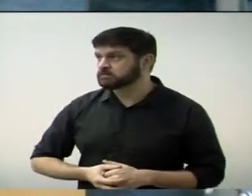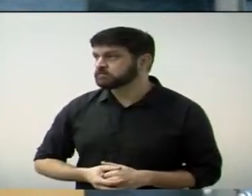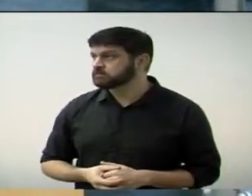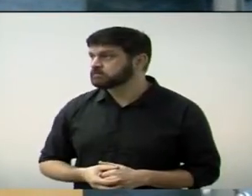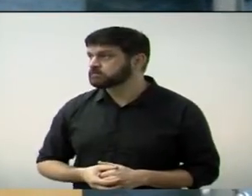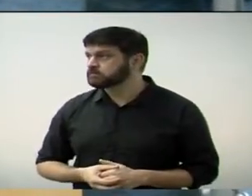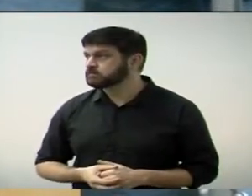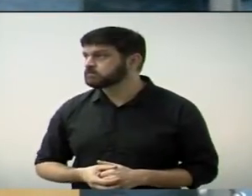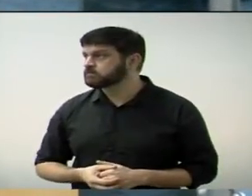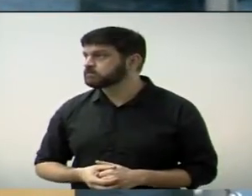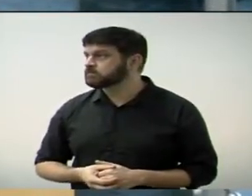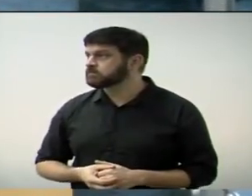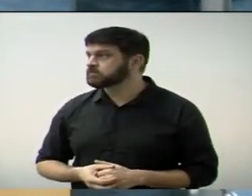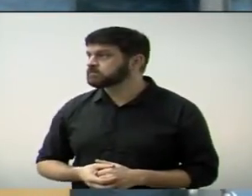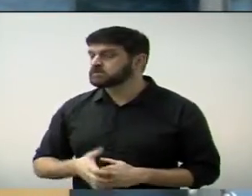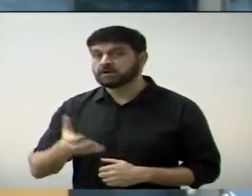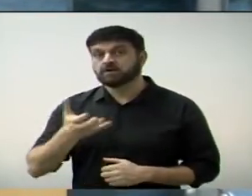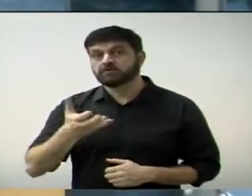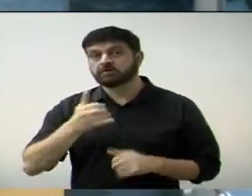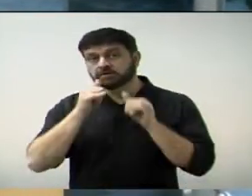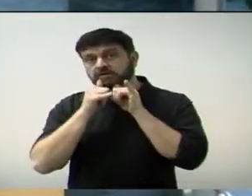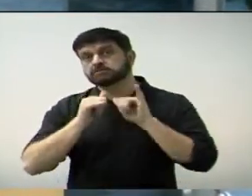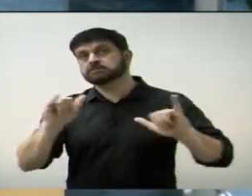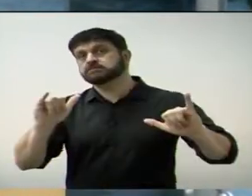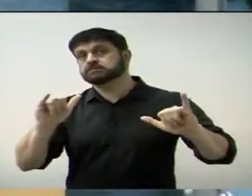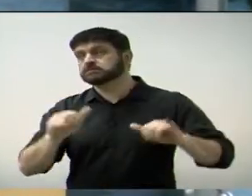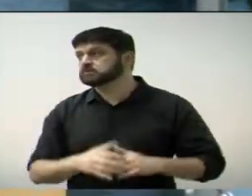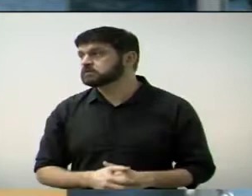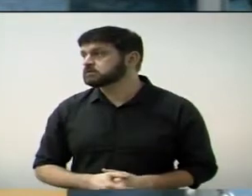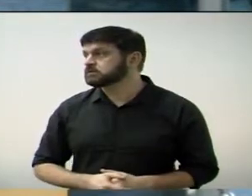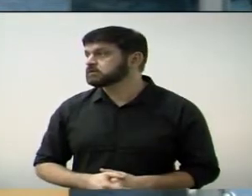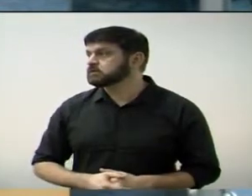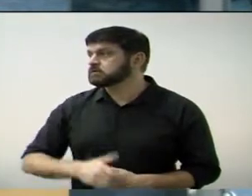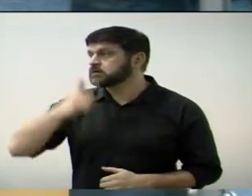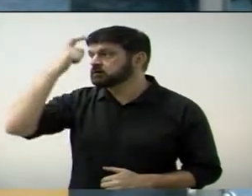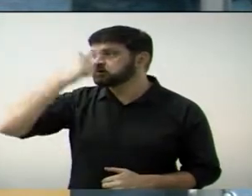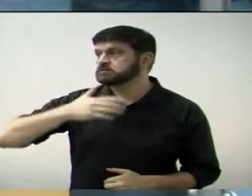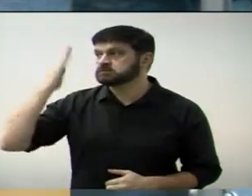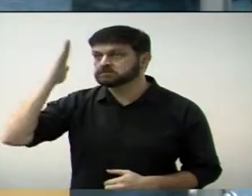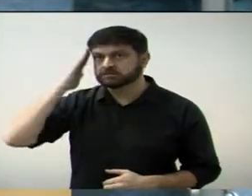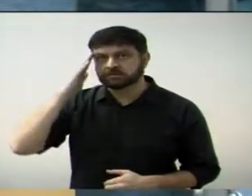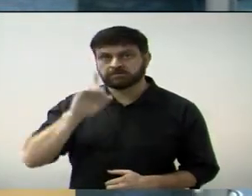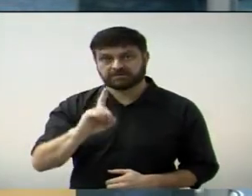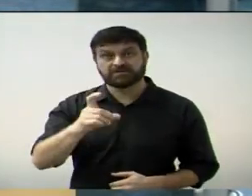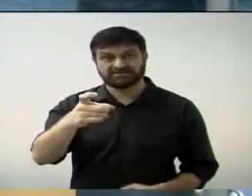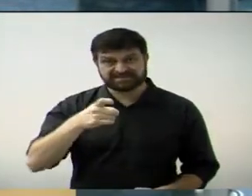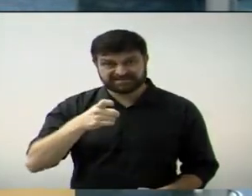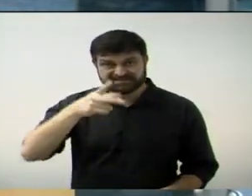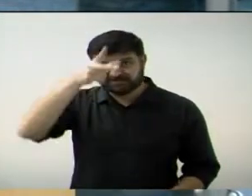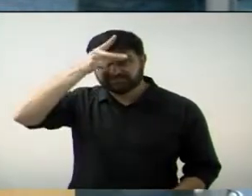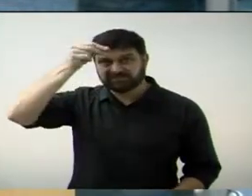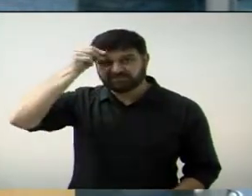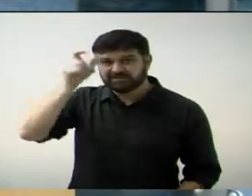Deixa eu falar aqui para o pessoal. Eu já sabia que o Dixon era um cara bem